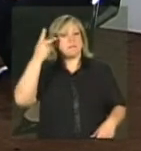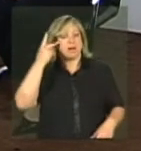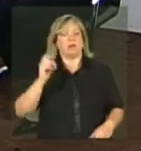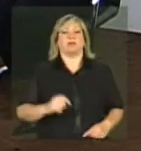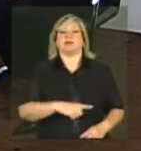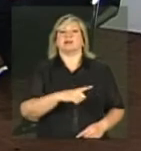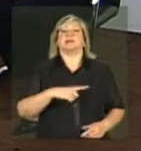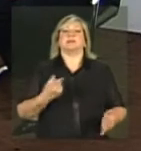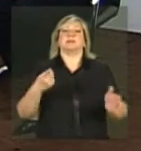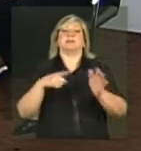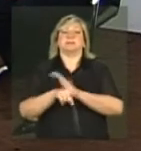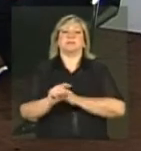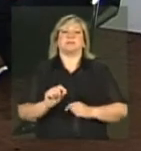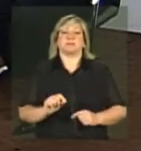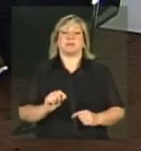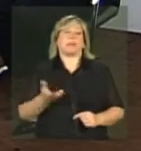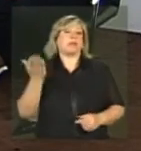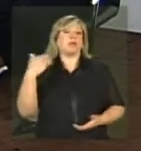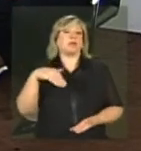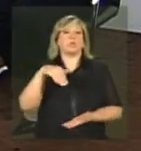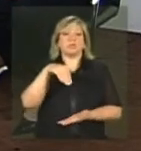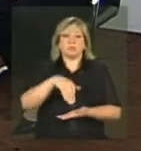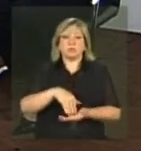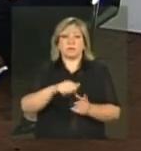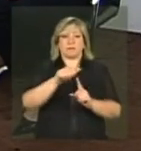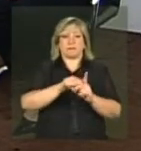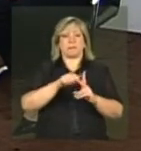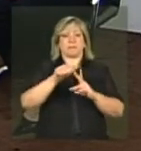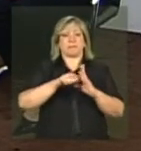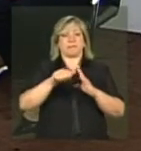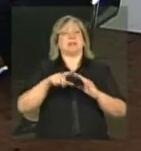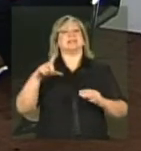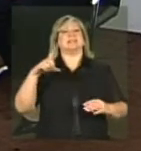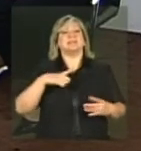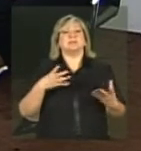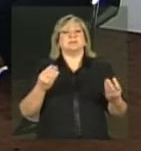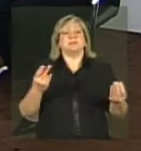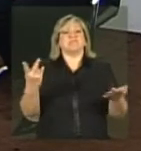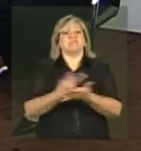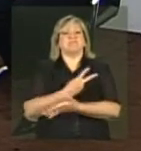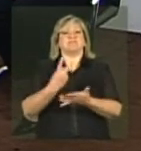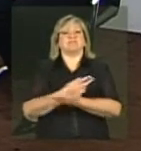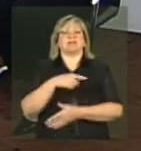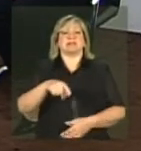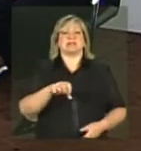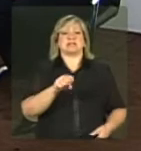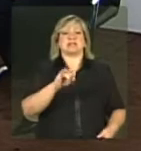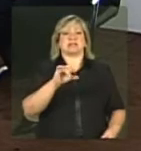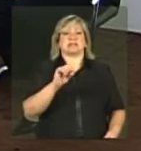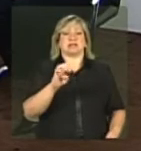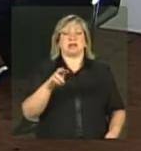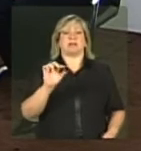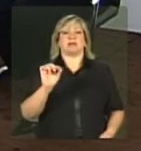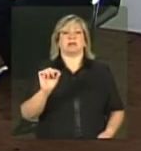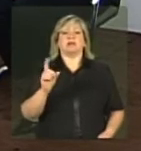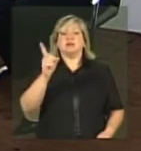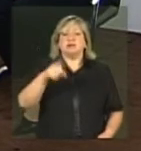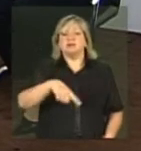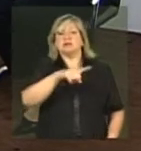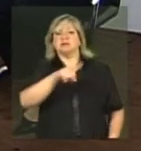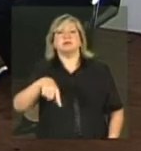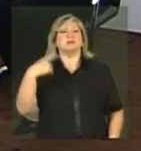nos últimos meses vêm ocorrendo vários erros no sistema e cancelando indevidamente